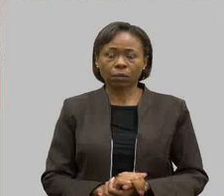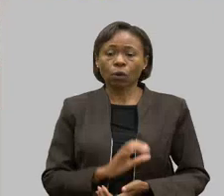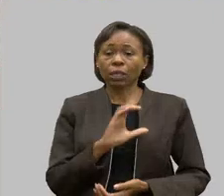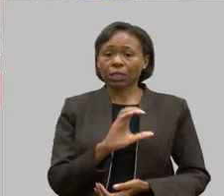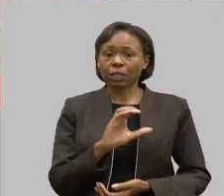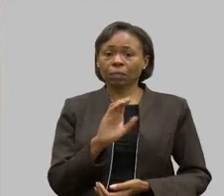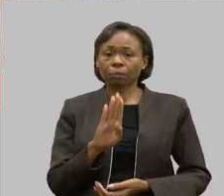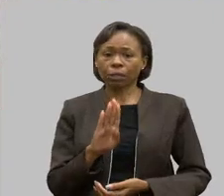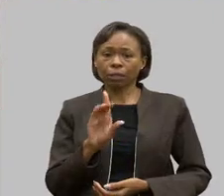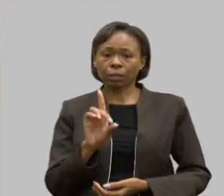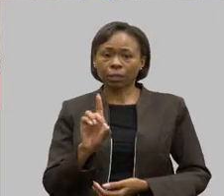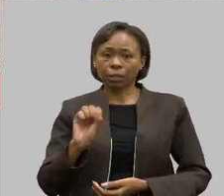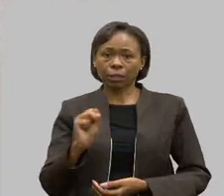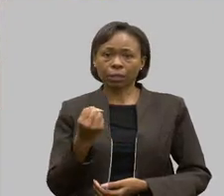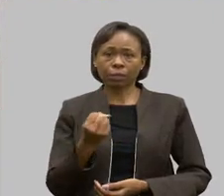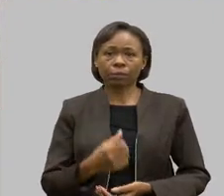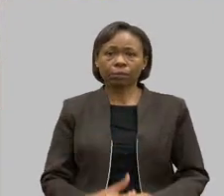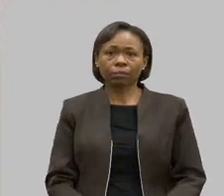Obrigada. Obrigada.